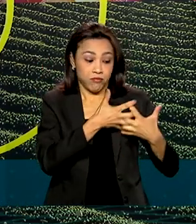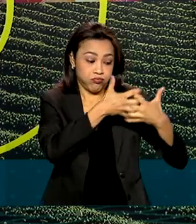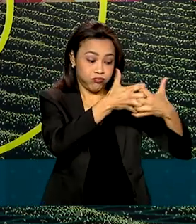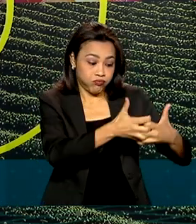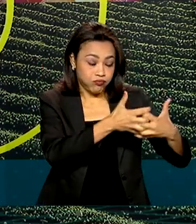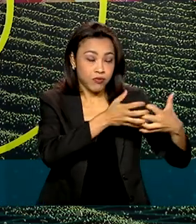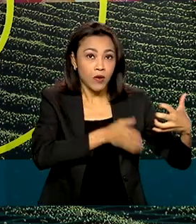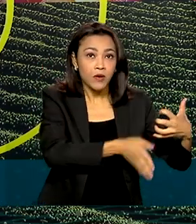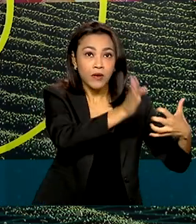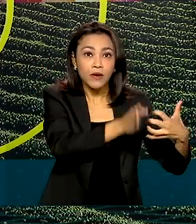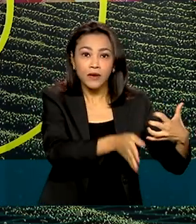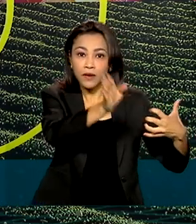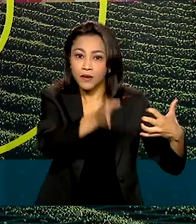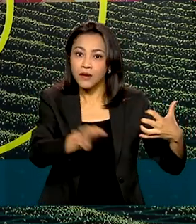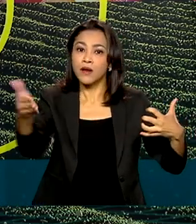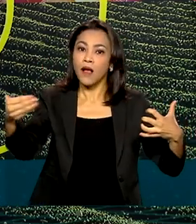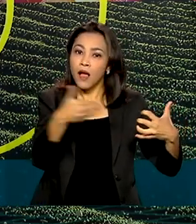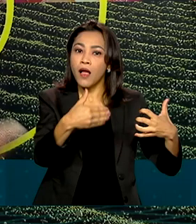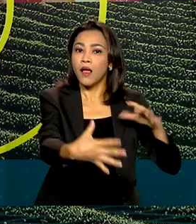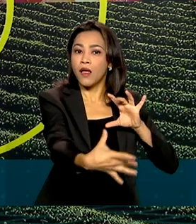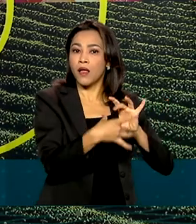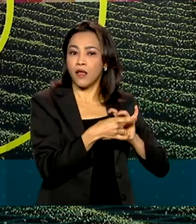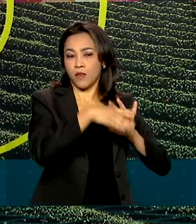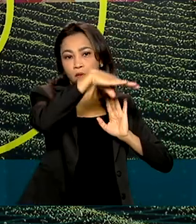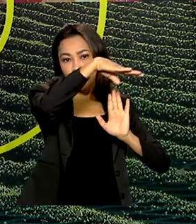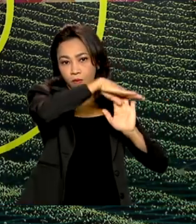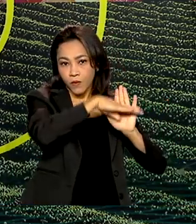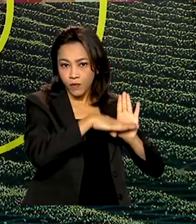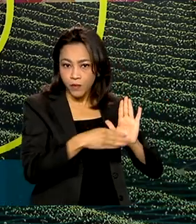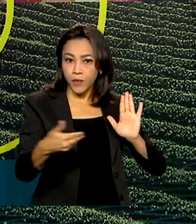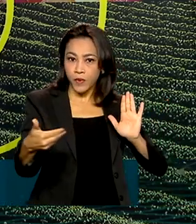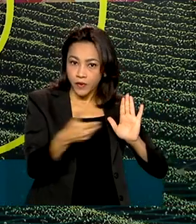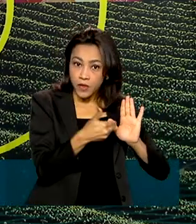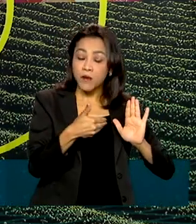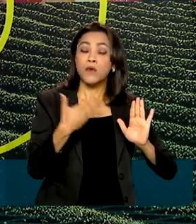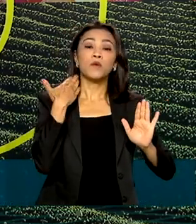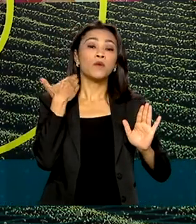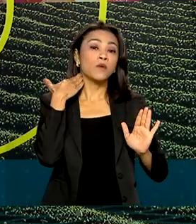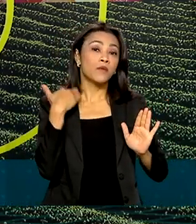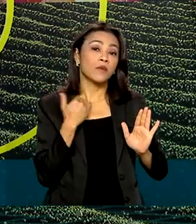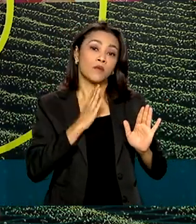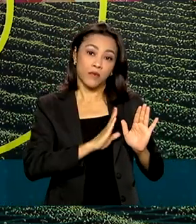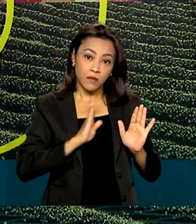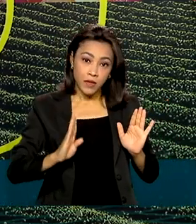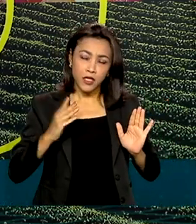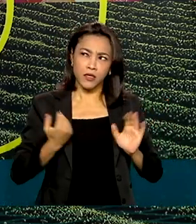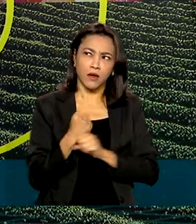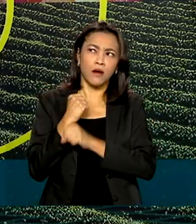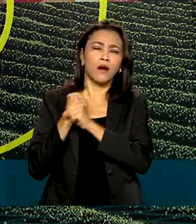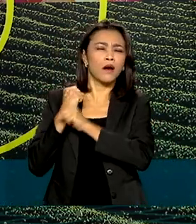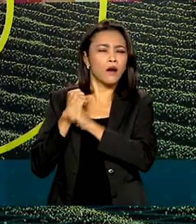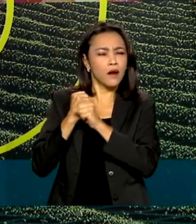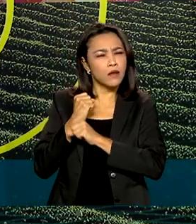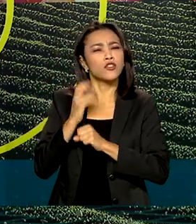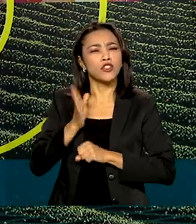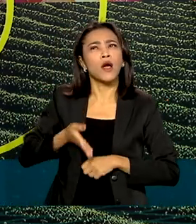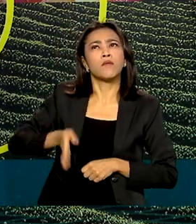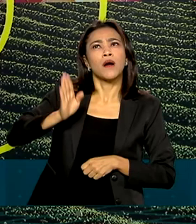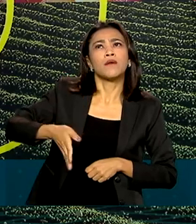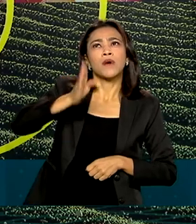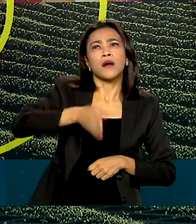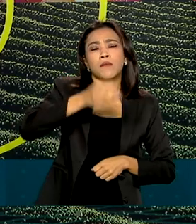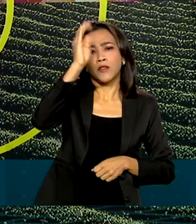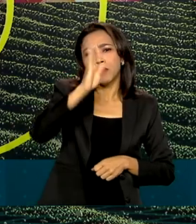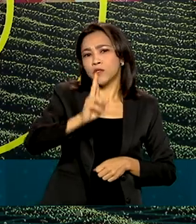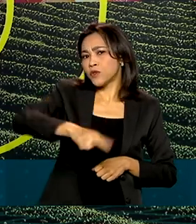faz parte do programa Circuito Agro BB, que o banco já vem implementando há anos. Que corre o país inteiro, de norte a sul,